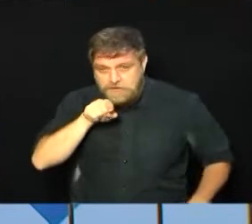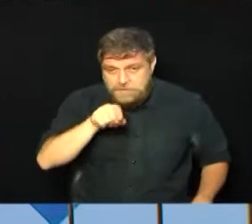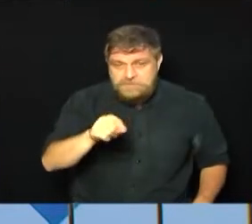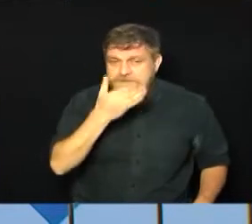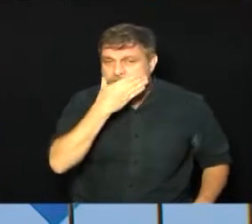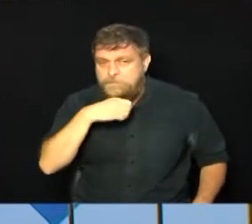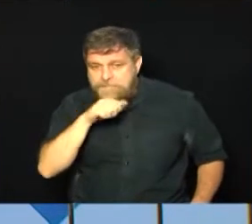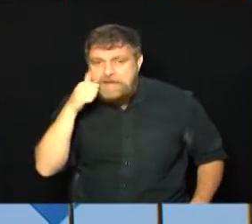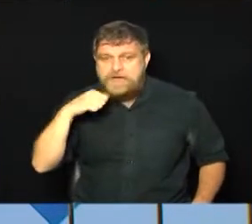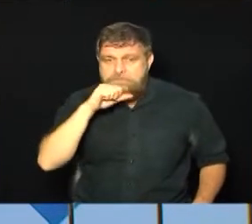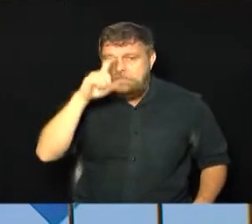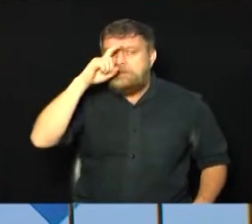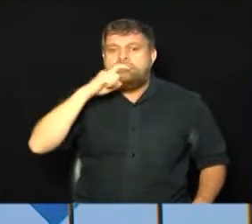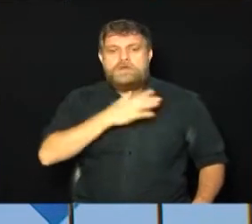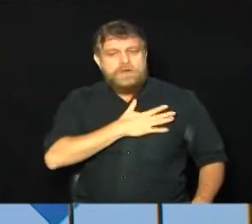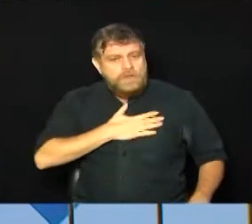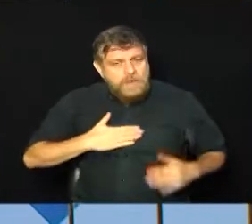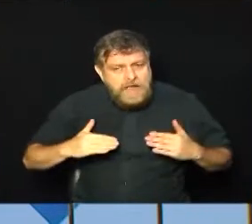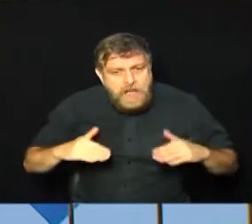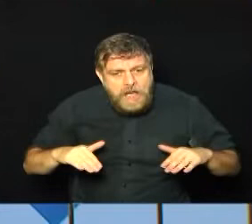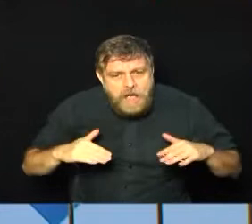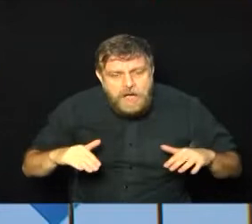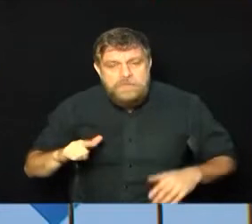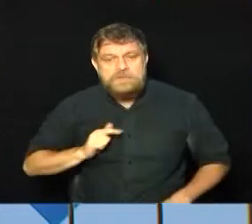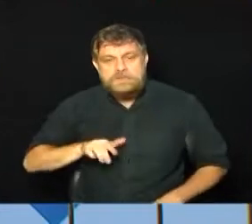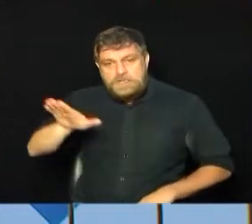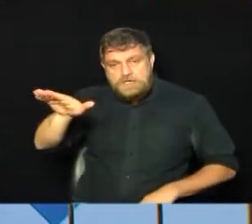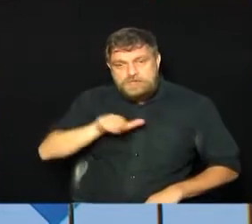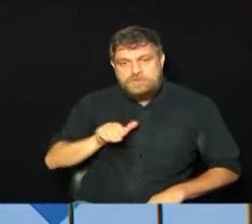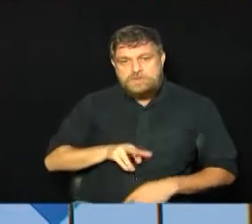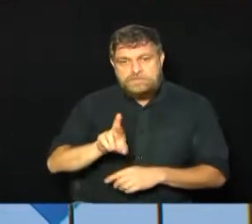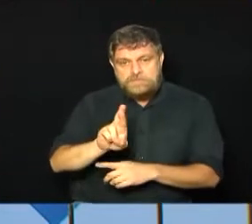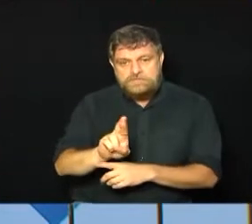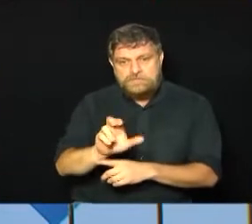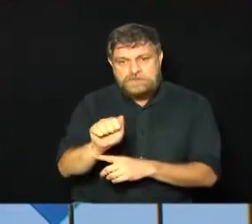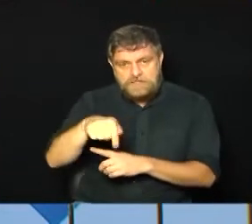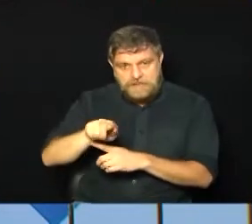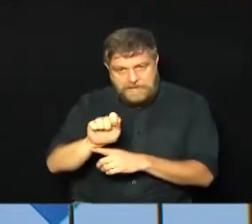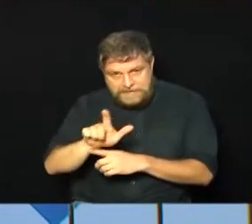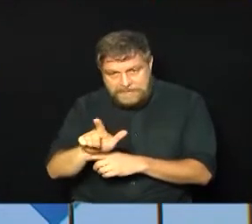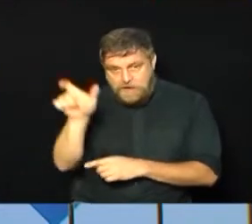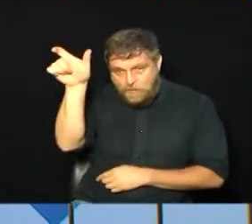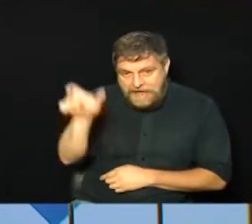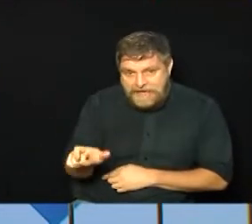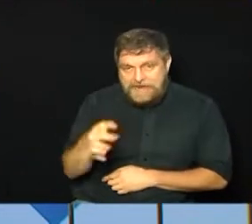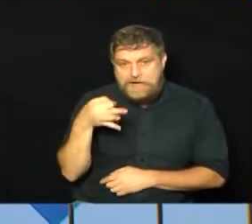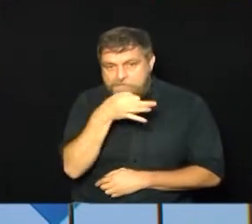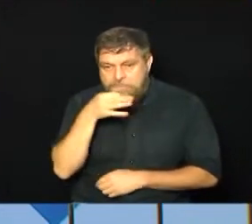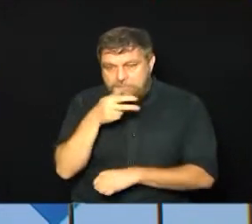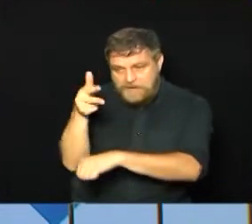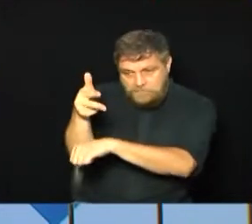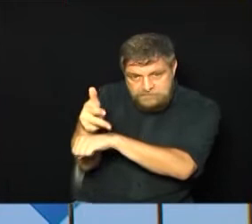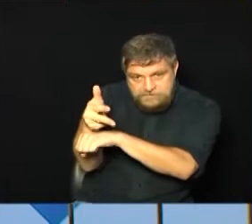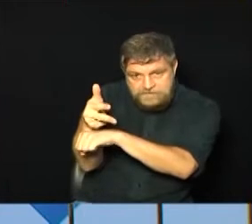papai e mamãe aí, tranquilos, a gente conversou com a Raquel Stuck, ela que é infectologista da Unicamp. Ela gravou um vídeo